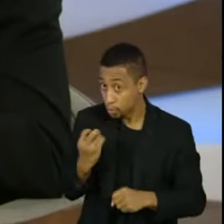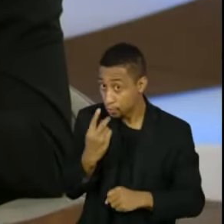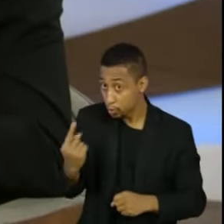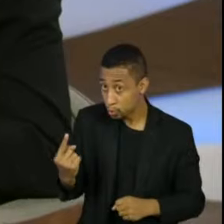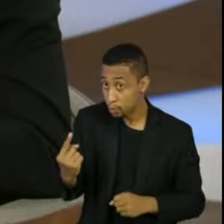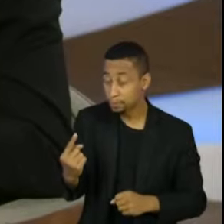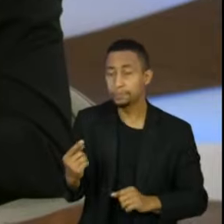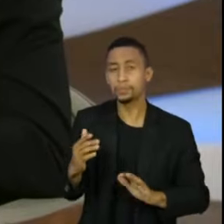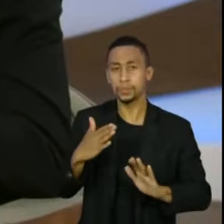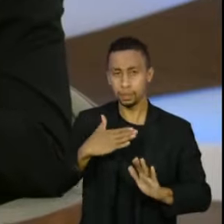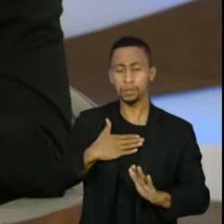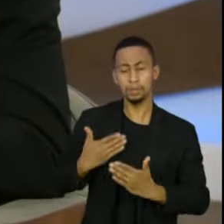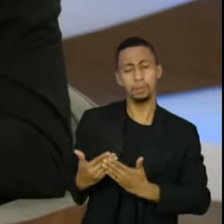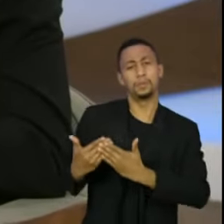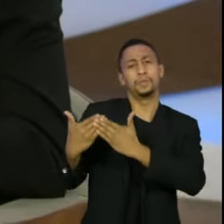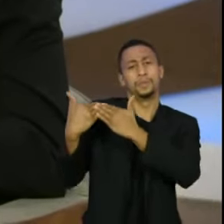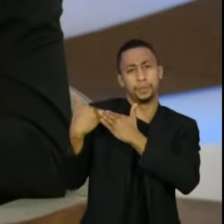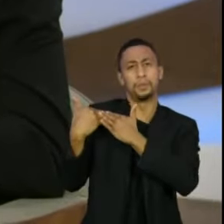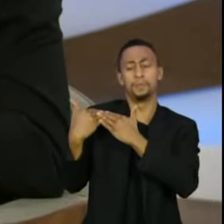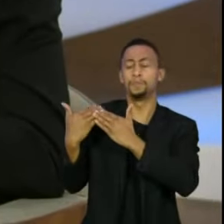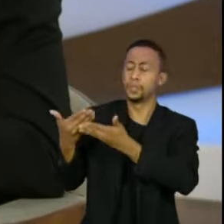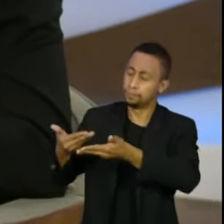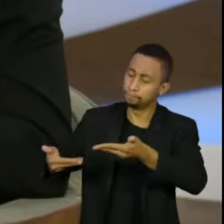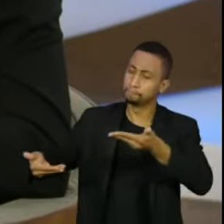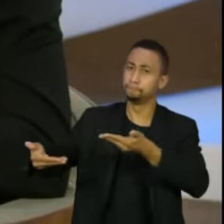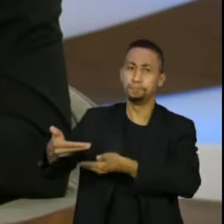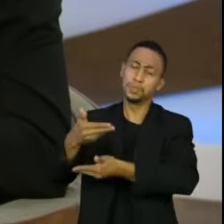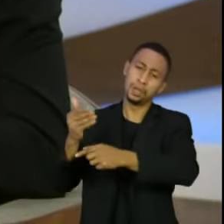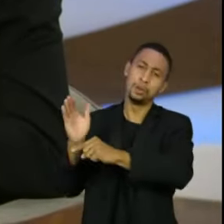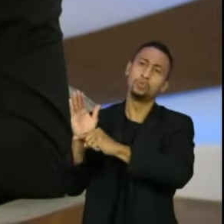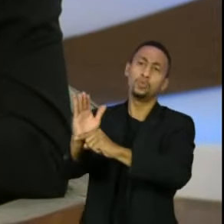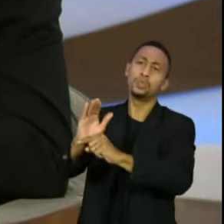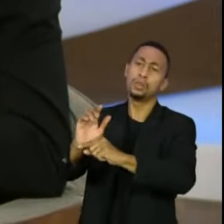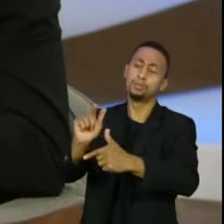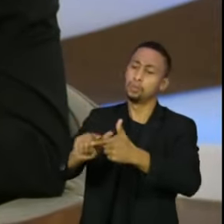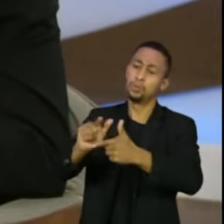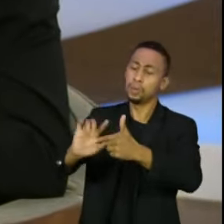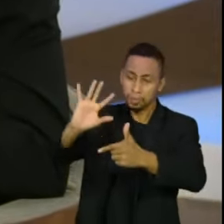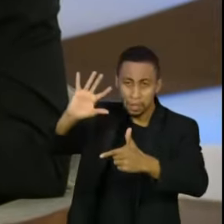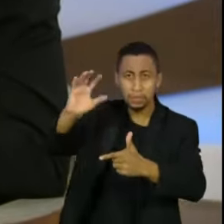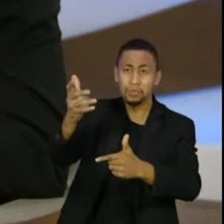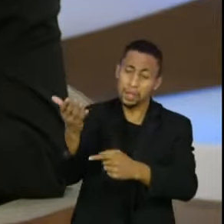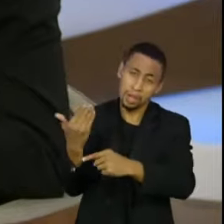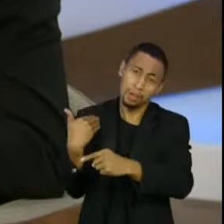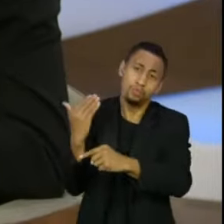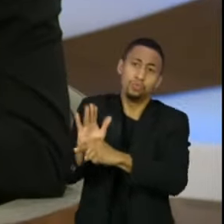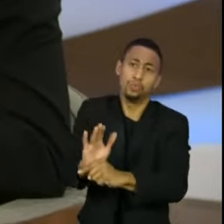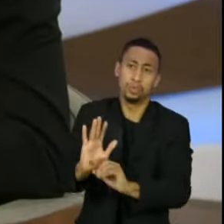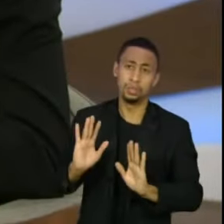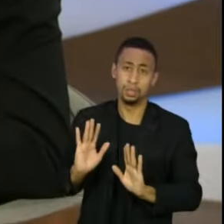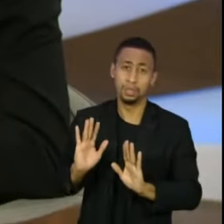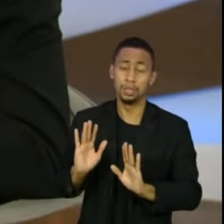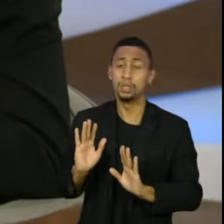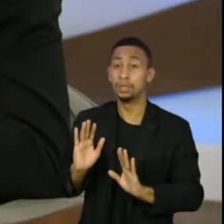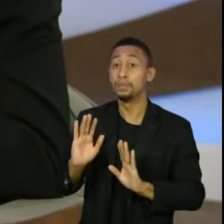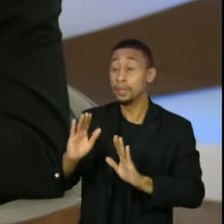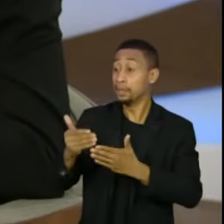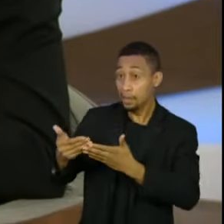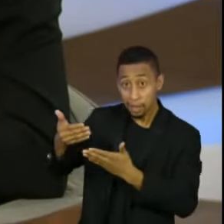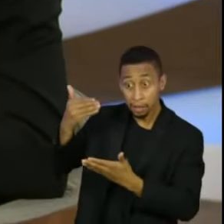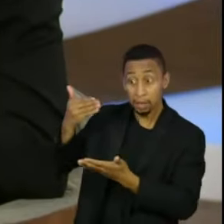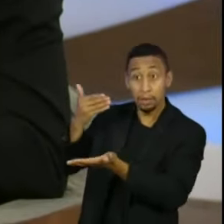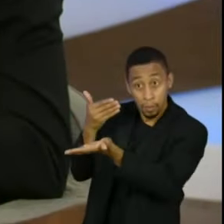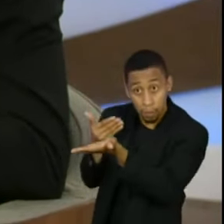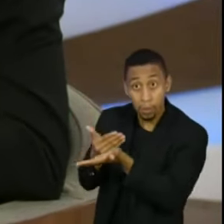tenho uma obrigação de ser colaborativo e de contribuir com as soluções. Mas respondendo a sua pergunta, foi uma das primeiras iniciativas